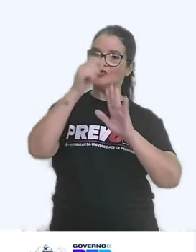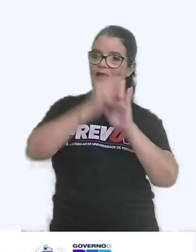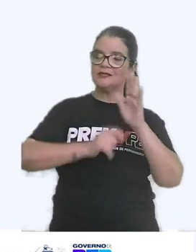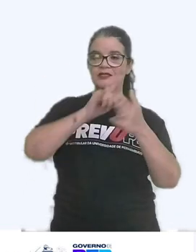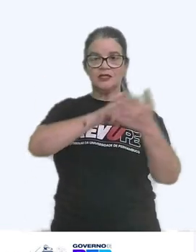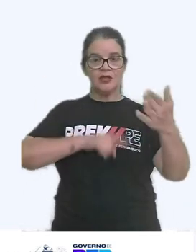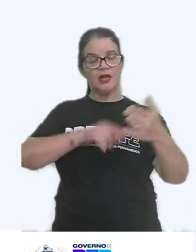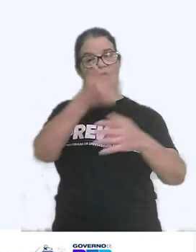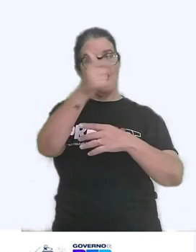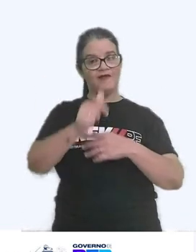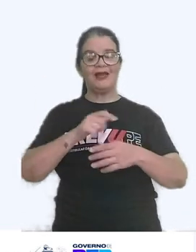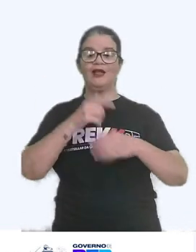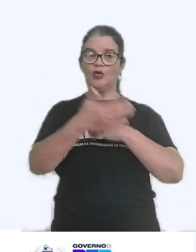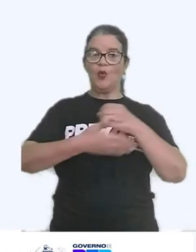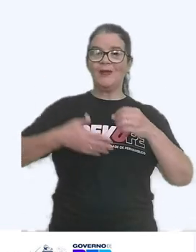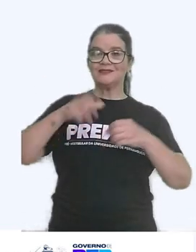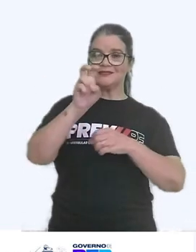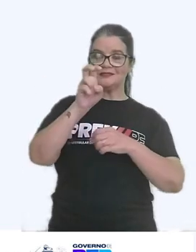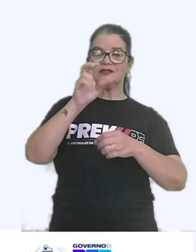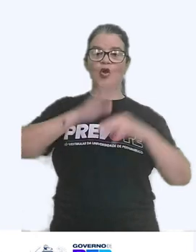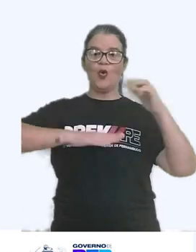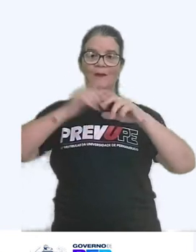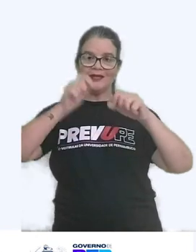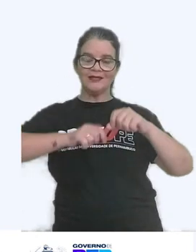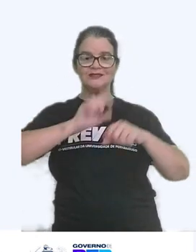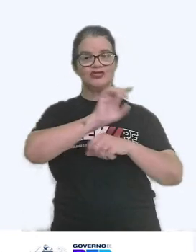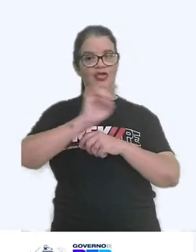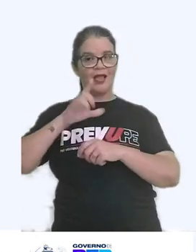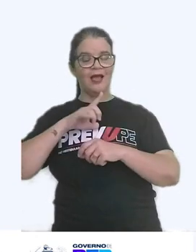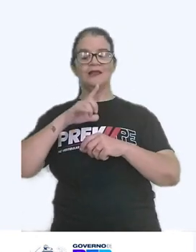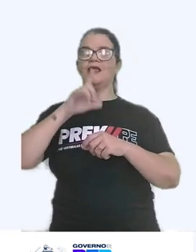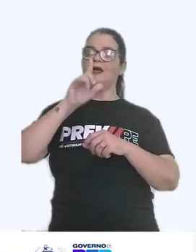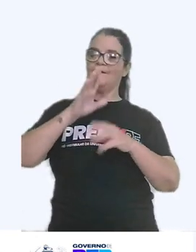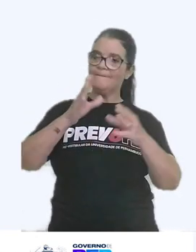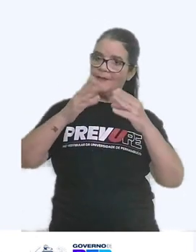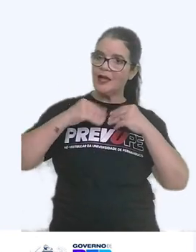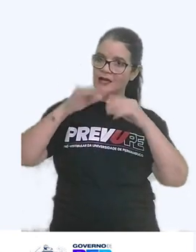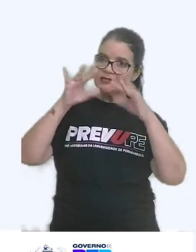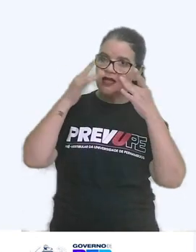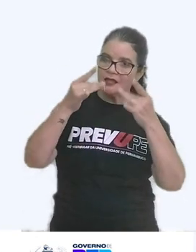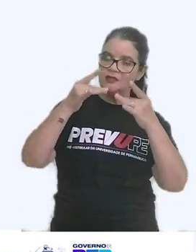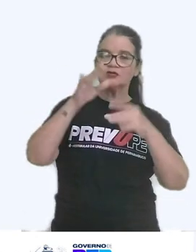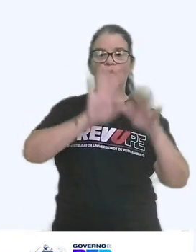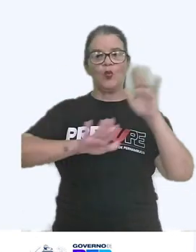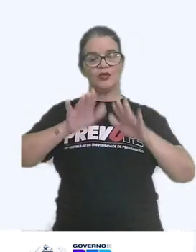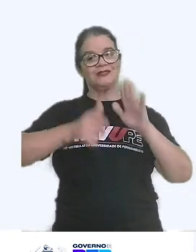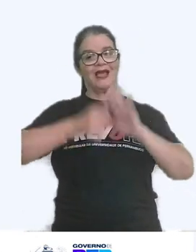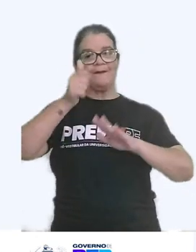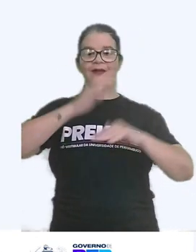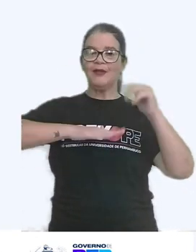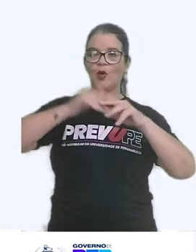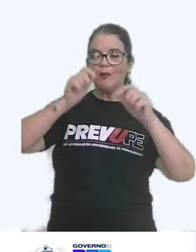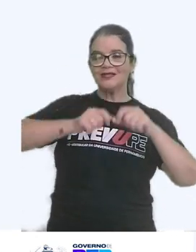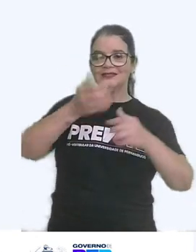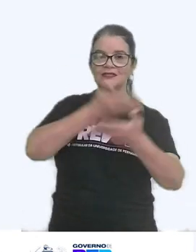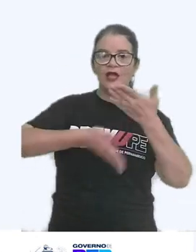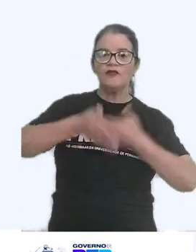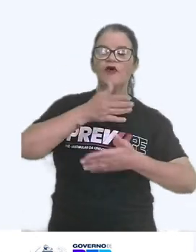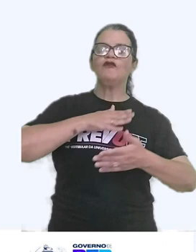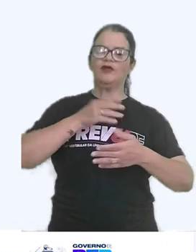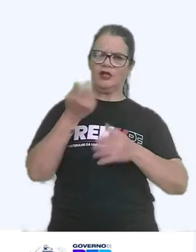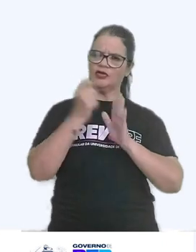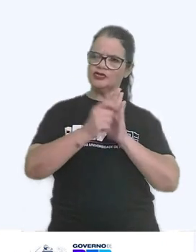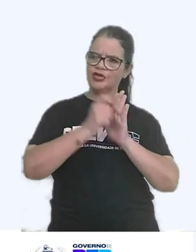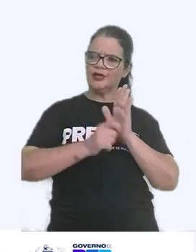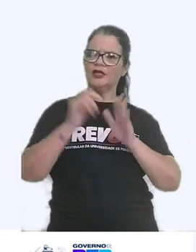do Enem é avaliada com base em cinco competências e cada uma delas merece atenção cuidadosa. A primeira competência envolve o domínio da